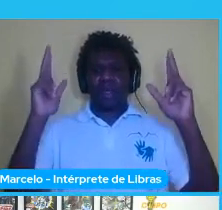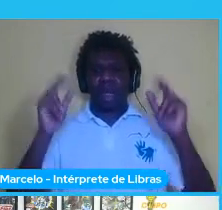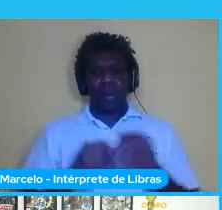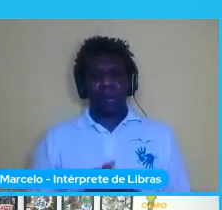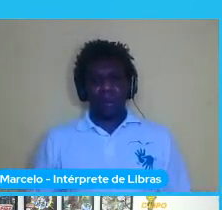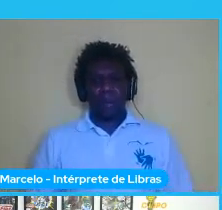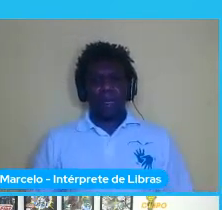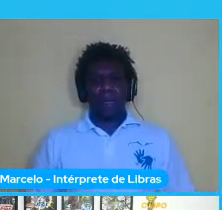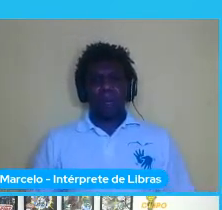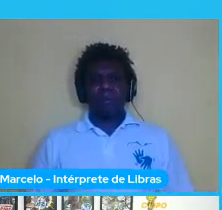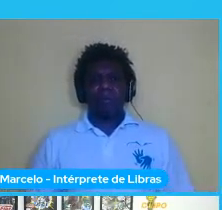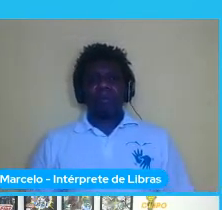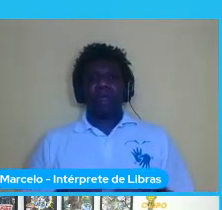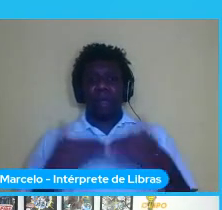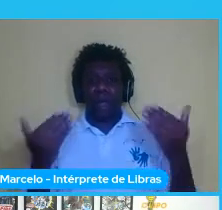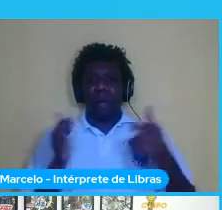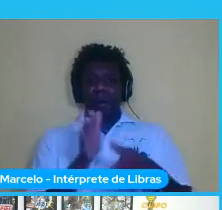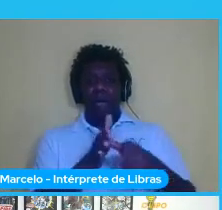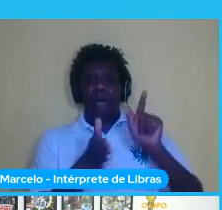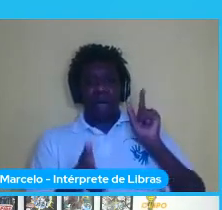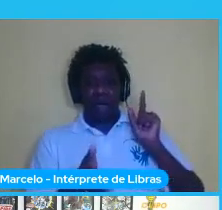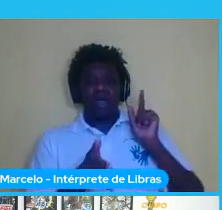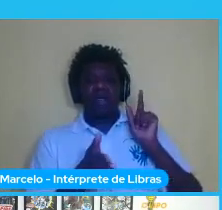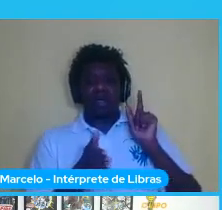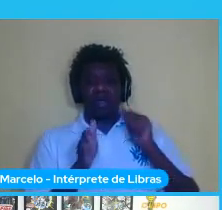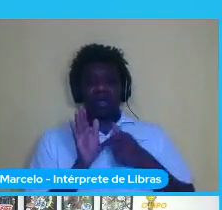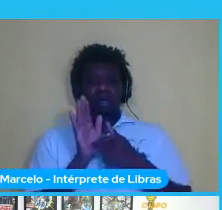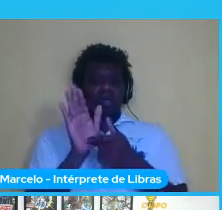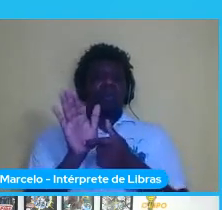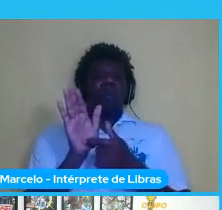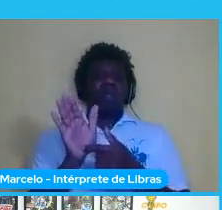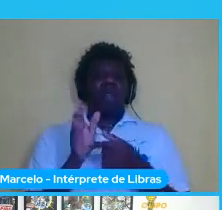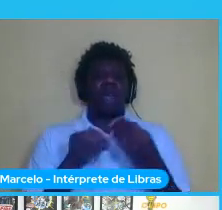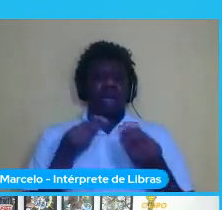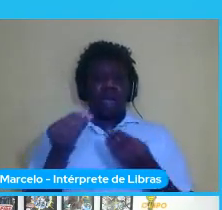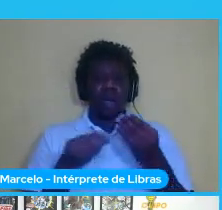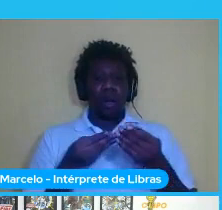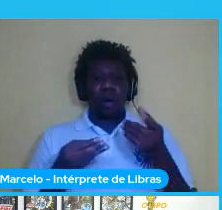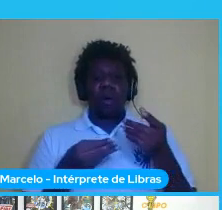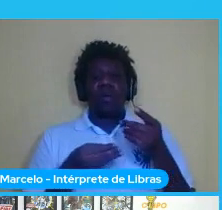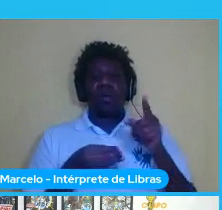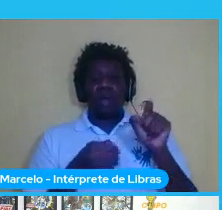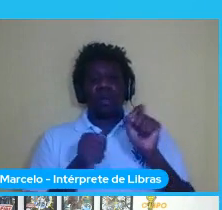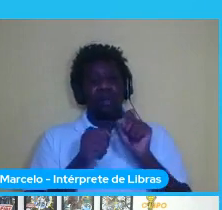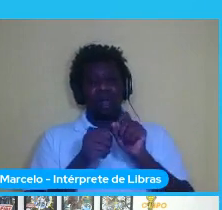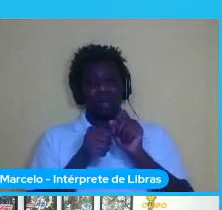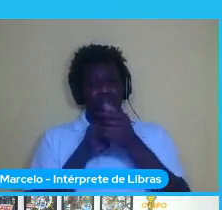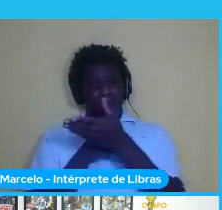no entanto antes de mostrar um pouquinho da abordagem em si que eu desenvolvi para vocês